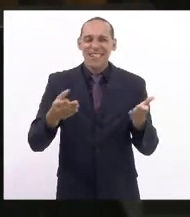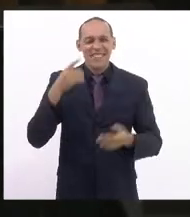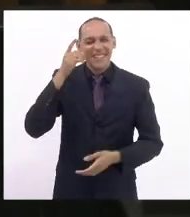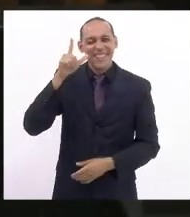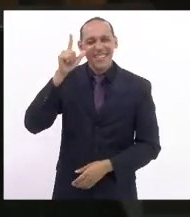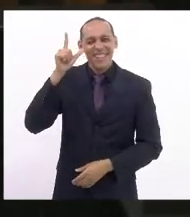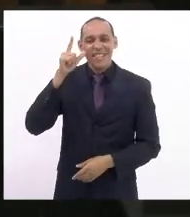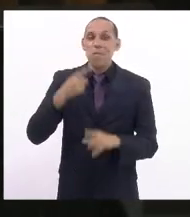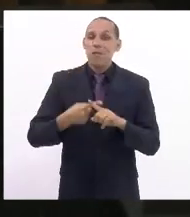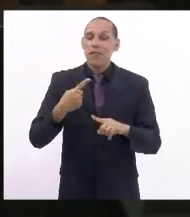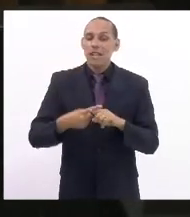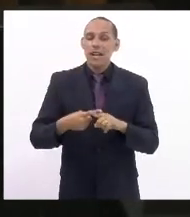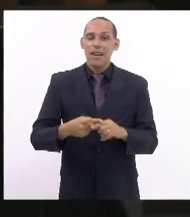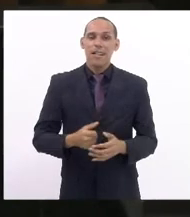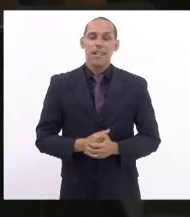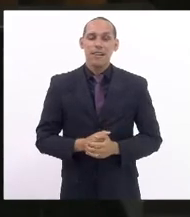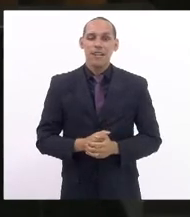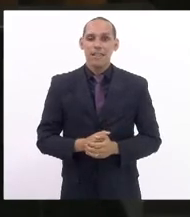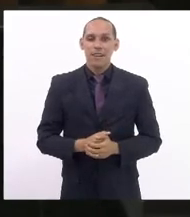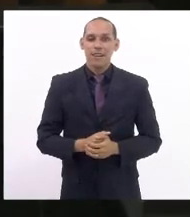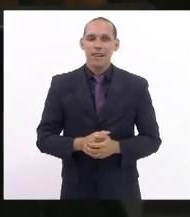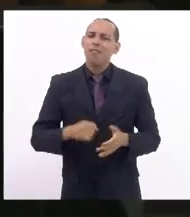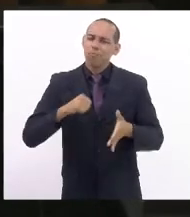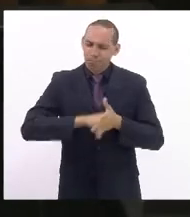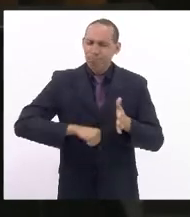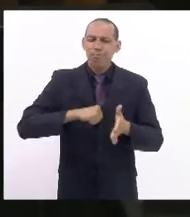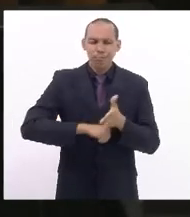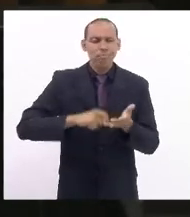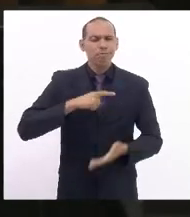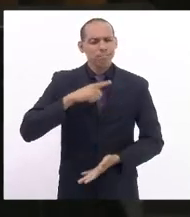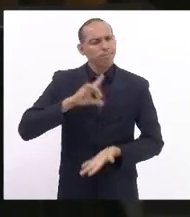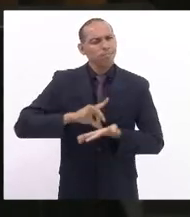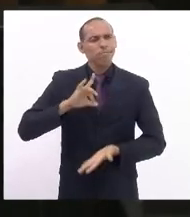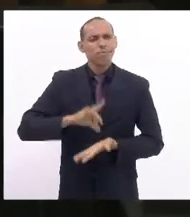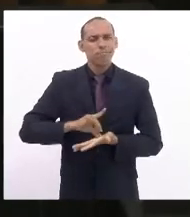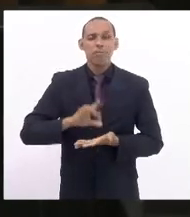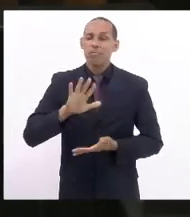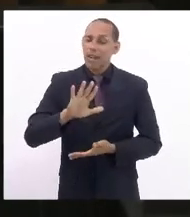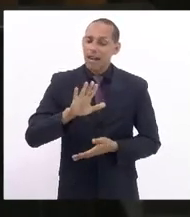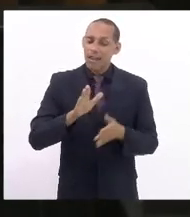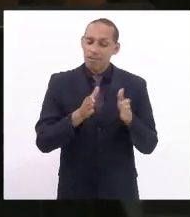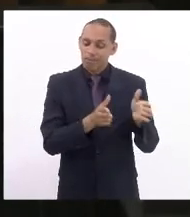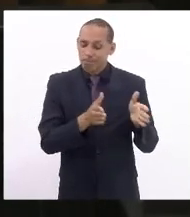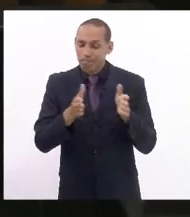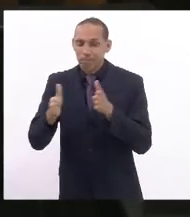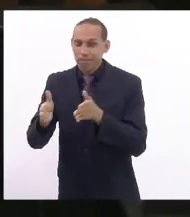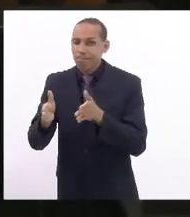porque ela realmente é travada. Mas, de outro lado,